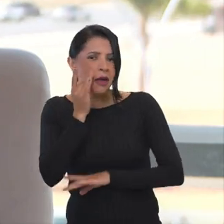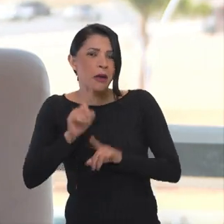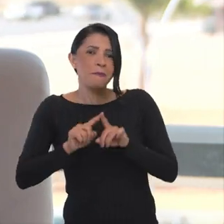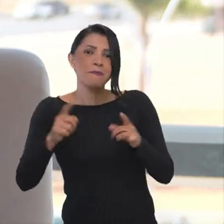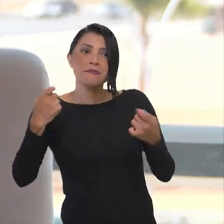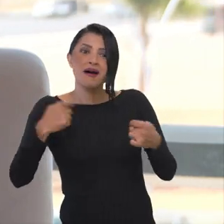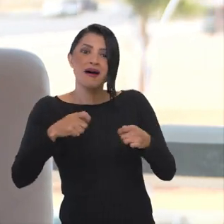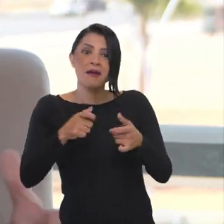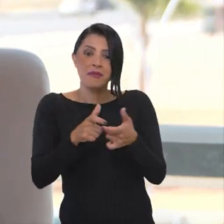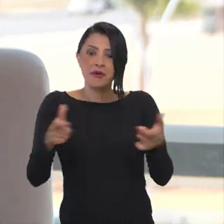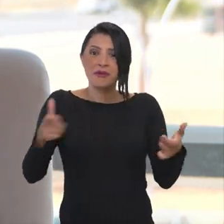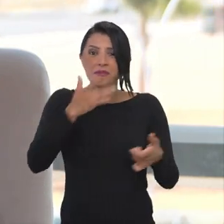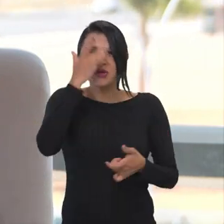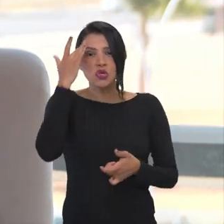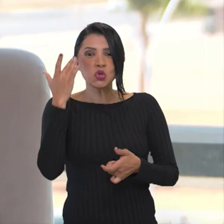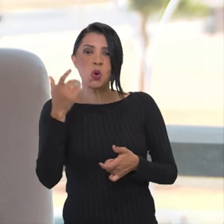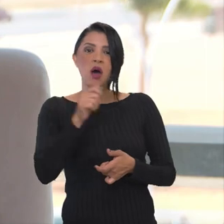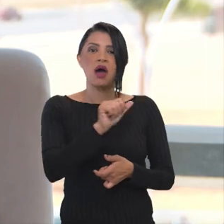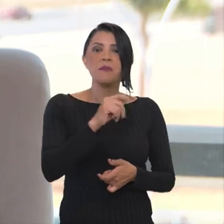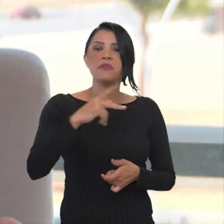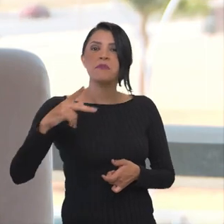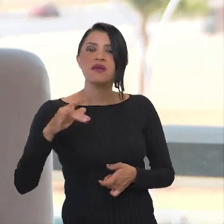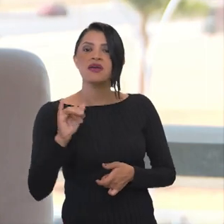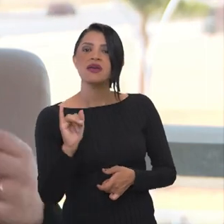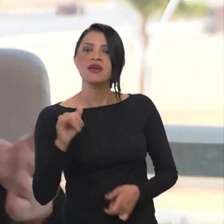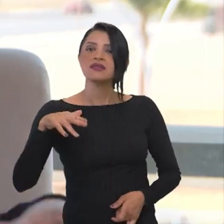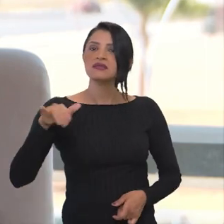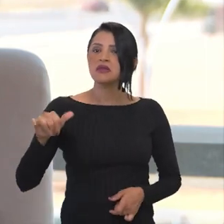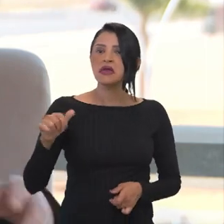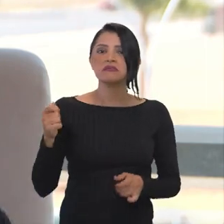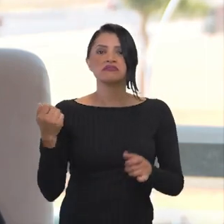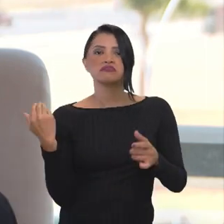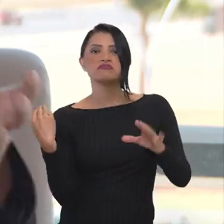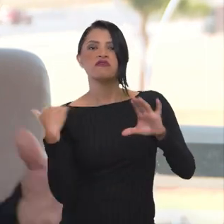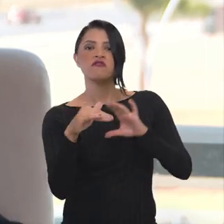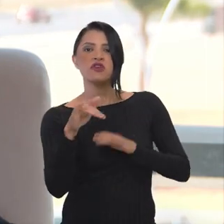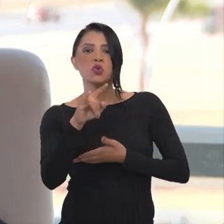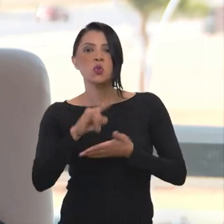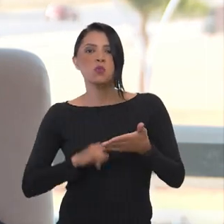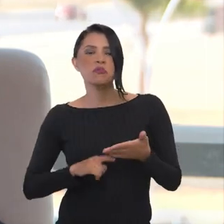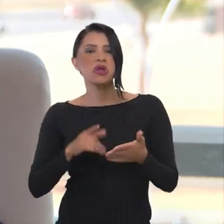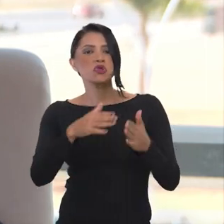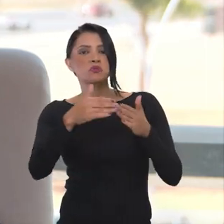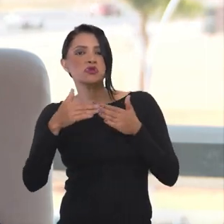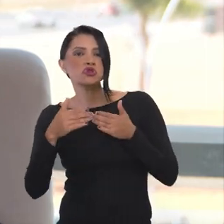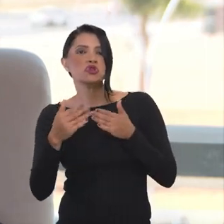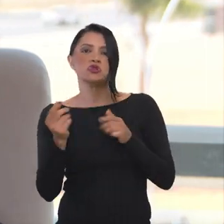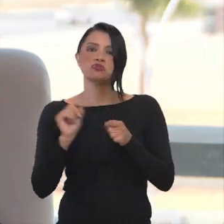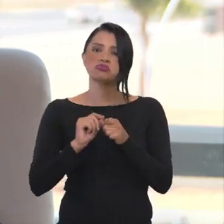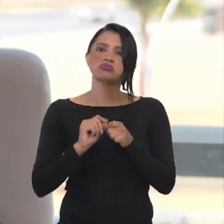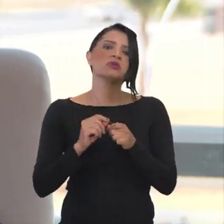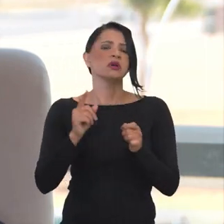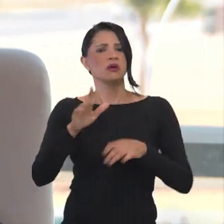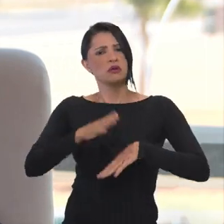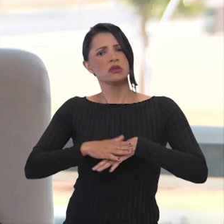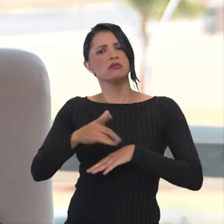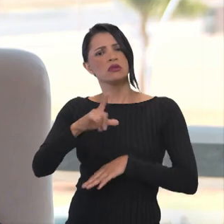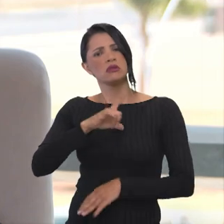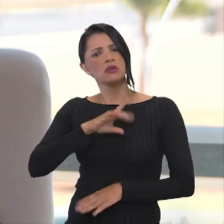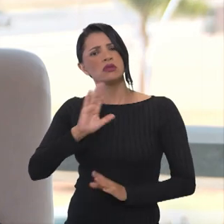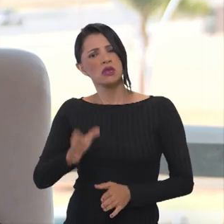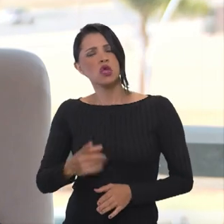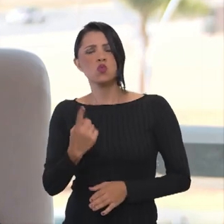agência, mas muita gente, pelo aplicativo, o INSS, já pode enviar os documentos, fazer as requisições. A gente tem uma